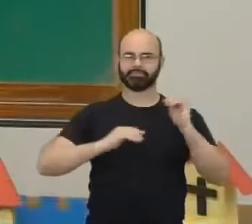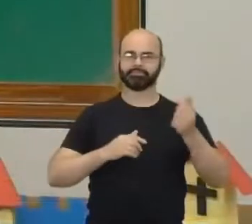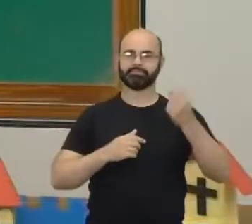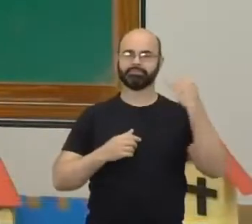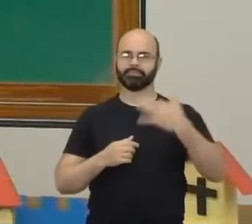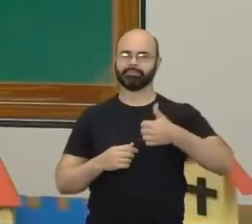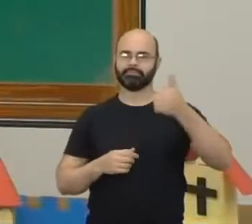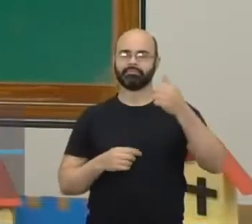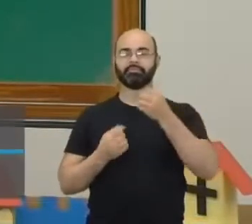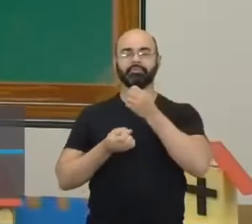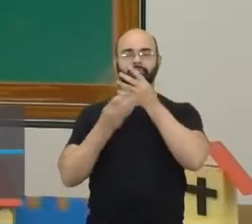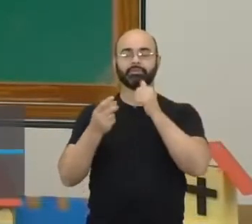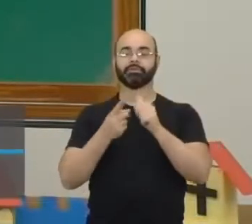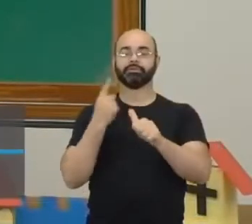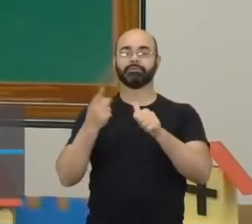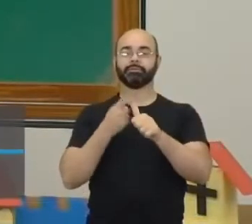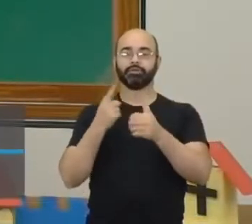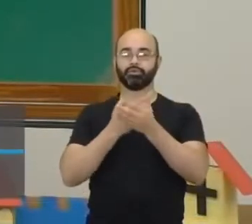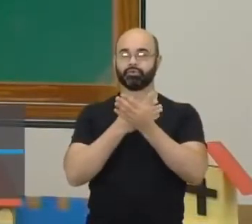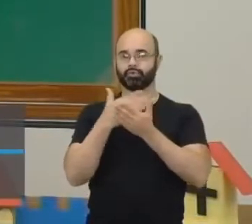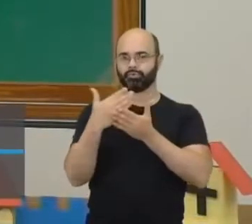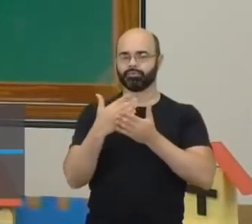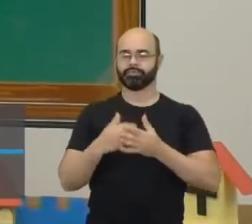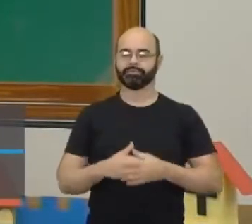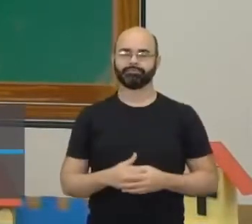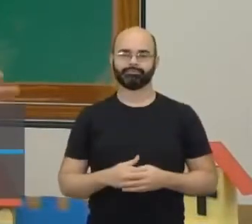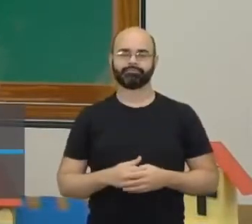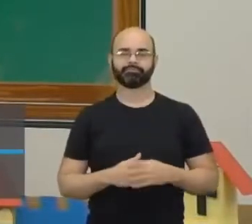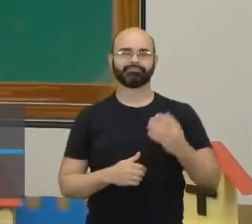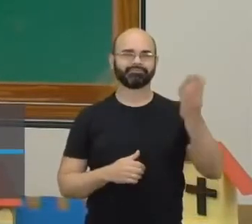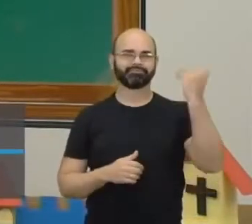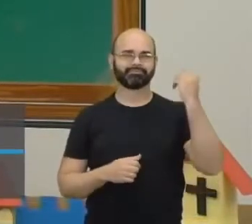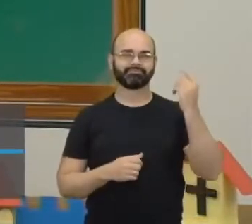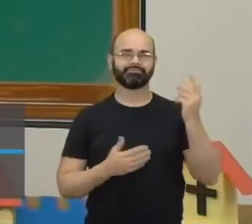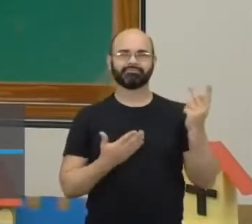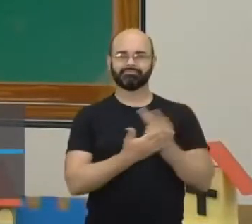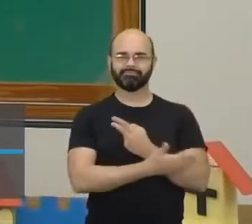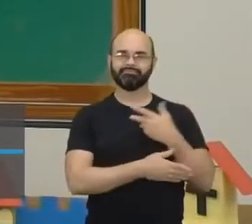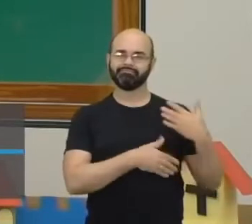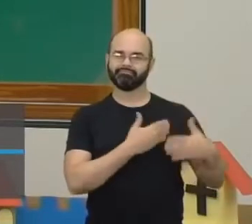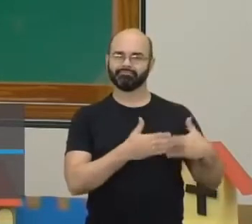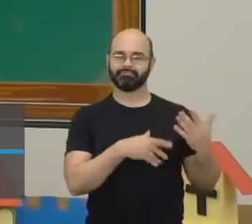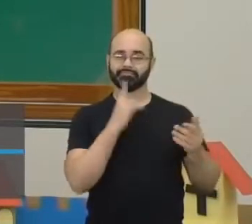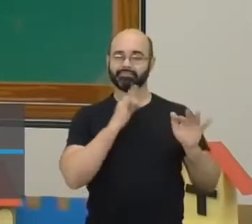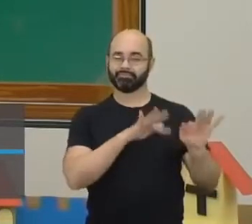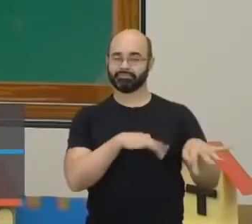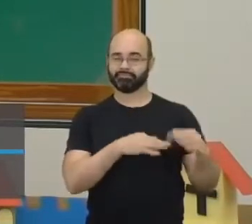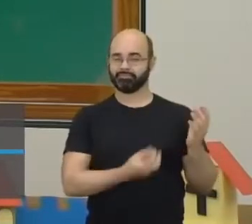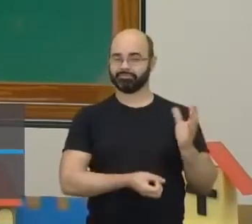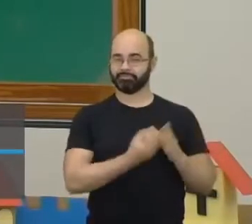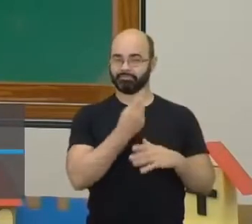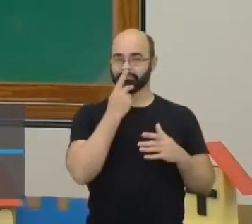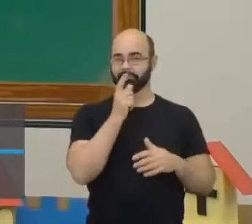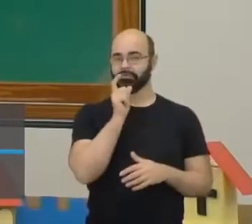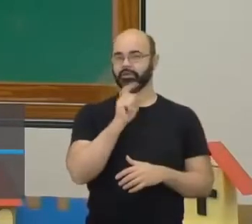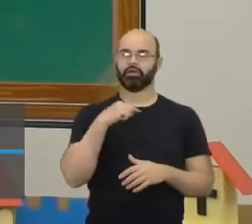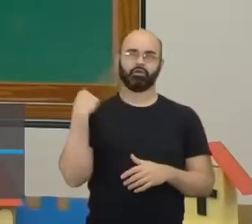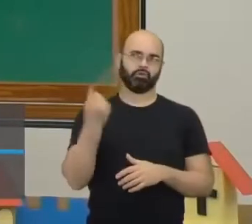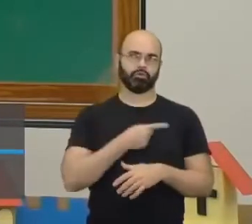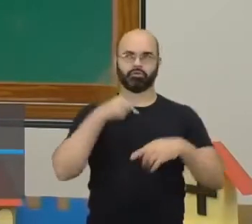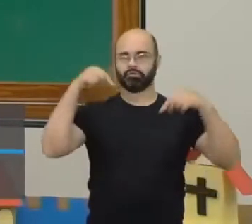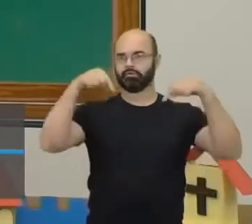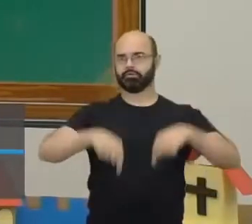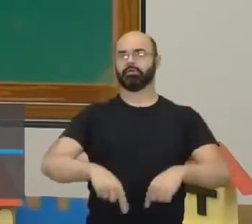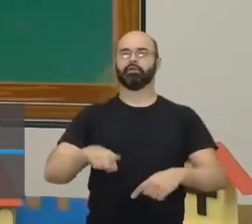Então, primeira informação. Lá, quando estava acontecendo o feudalismo, eles não falavam, nós estamos no